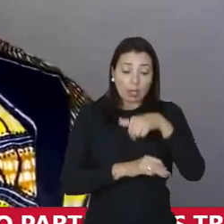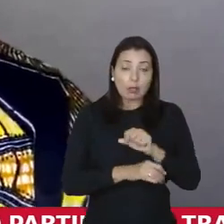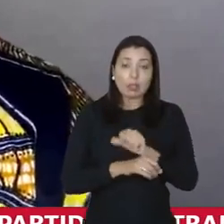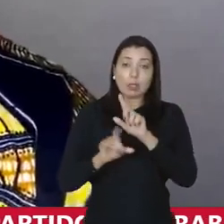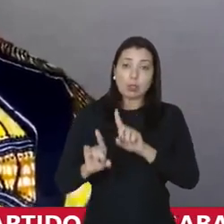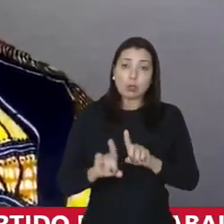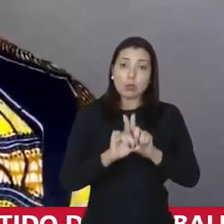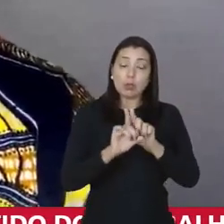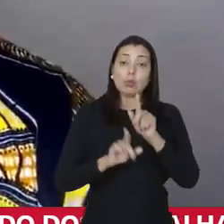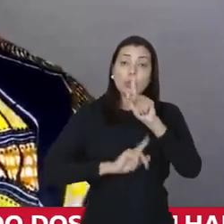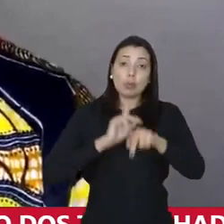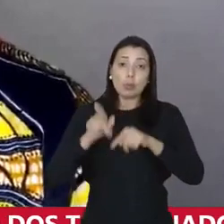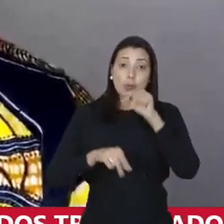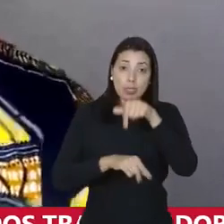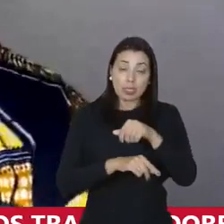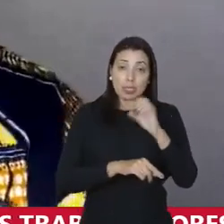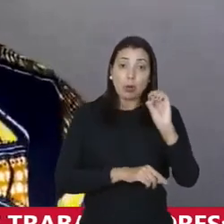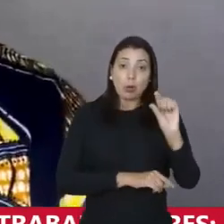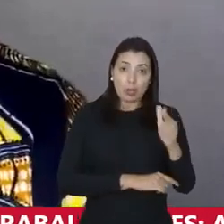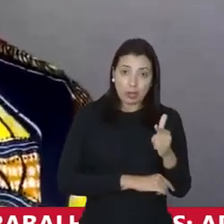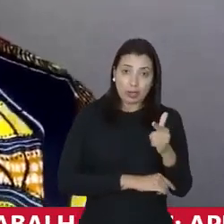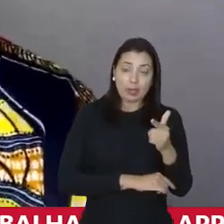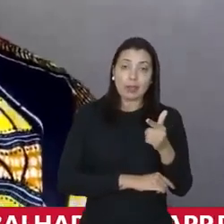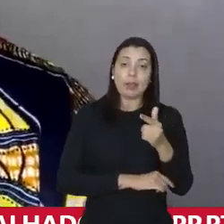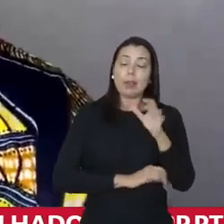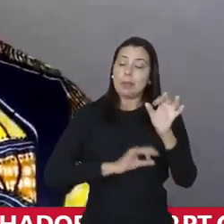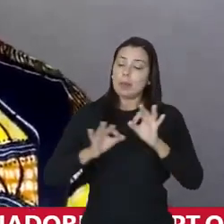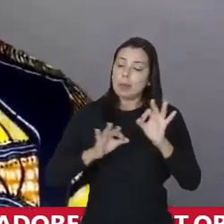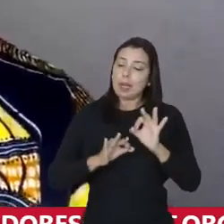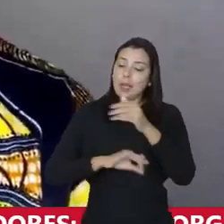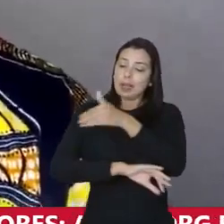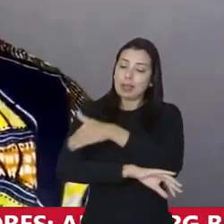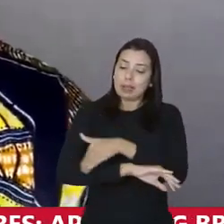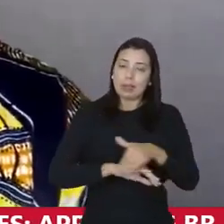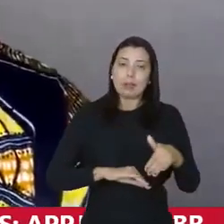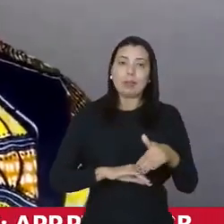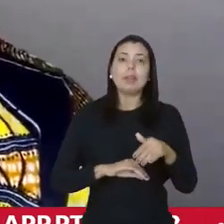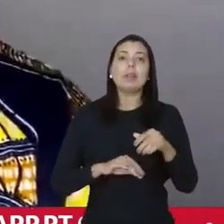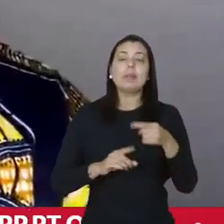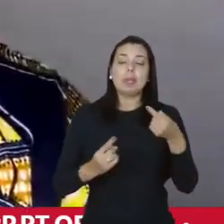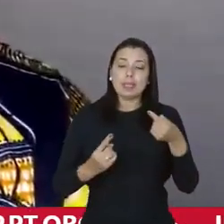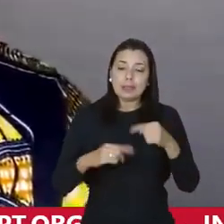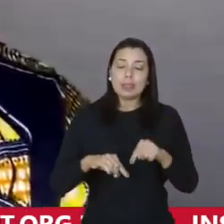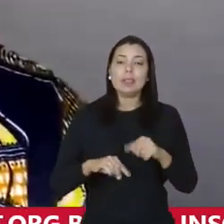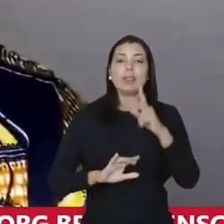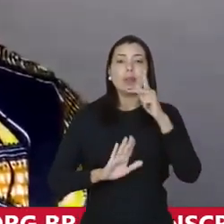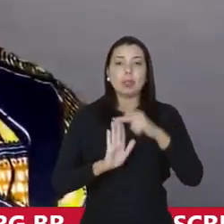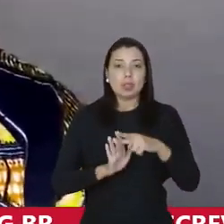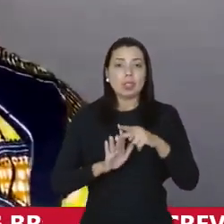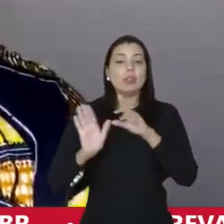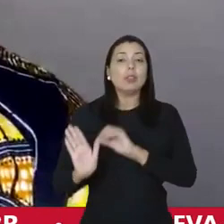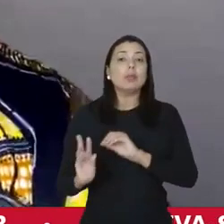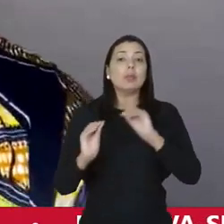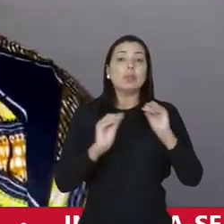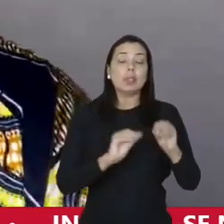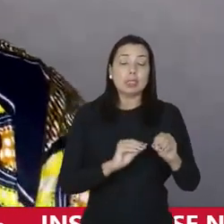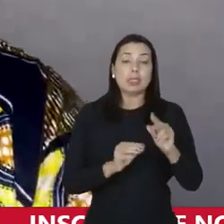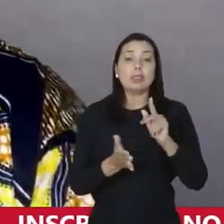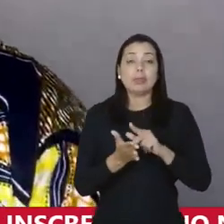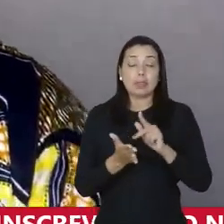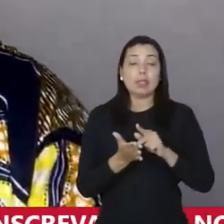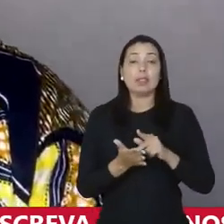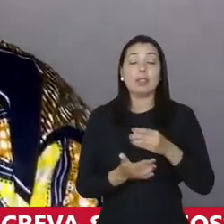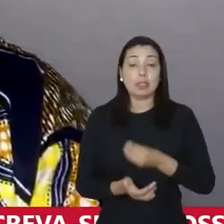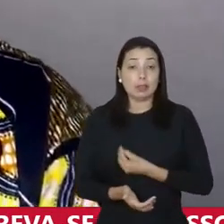juntamente ao povo daqui de Olinda preparado para poder ir para as ruas para poder defender o projeto de mudança da realidade